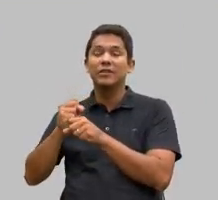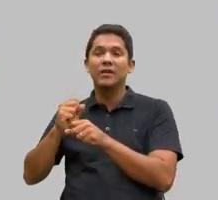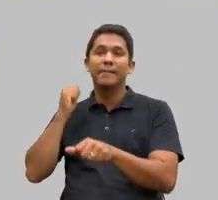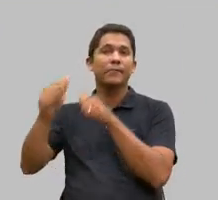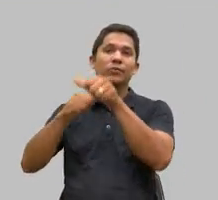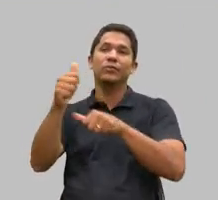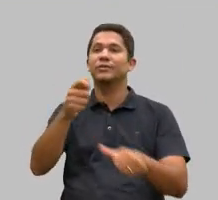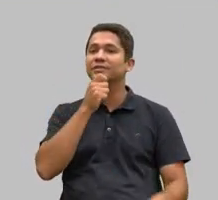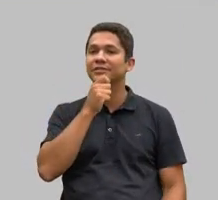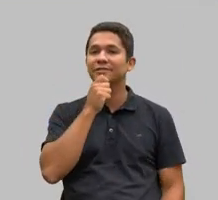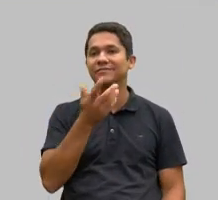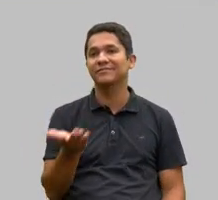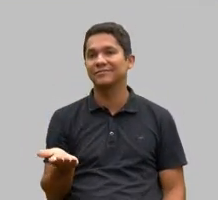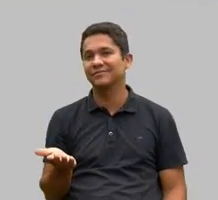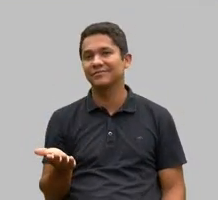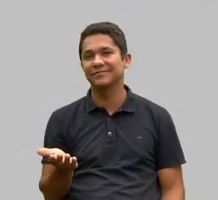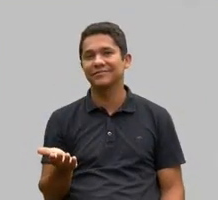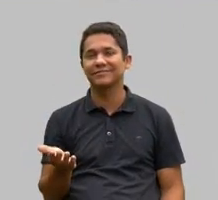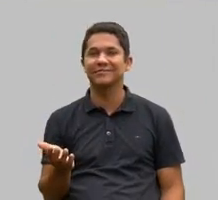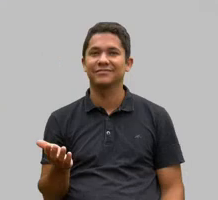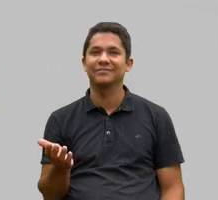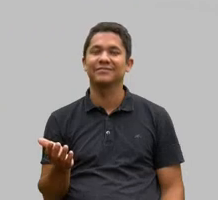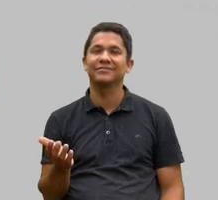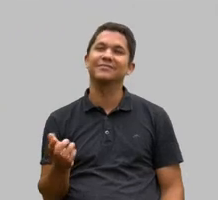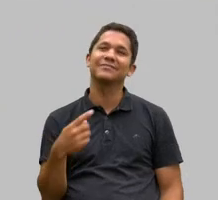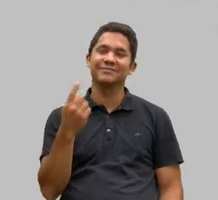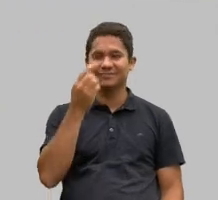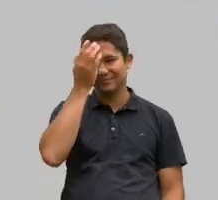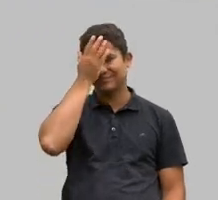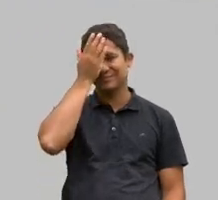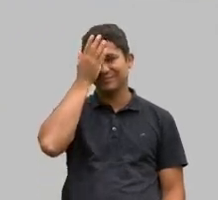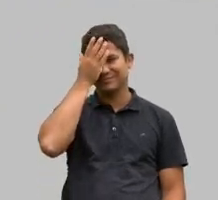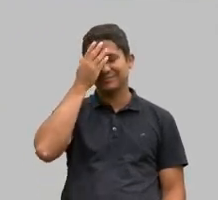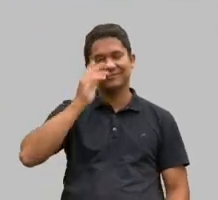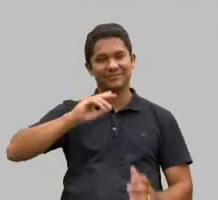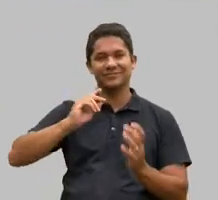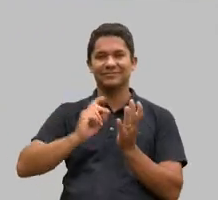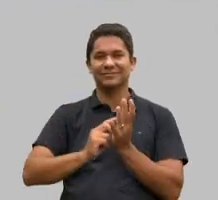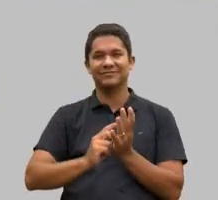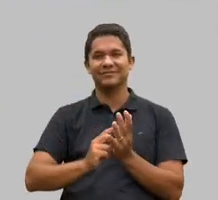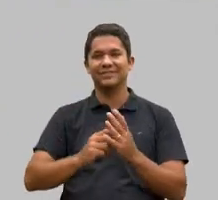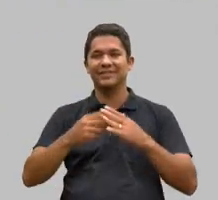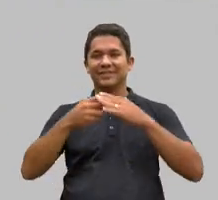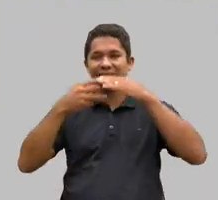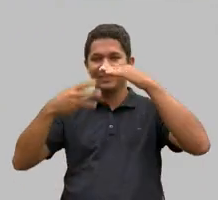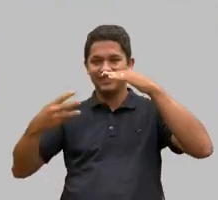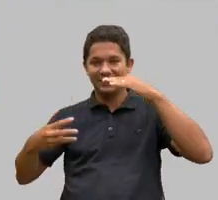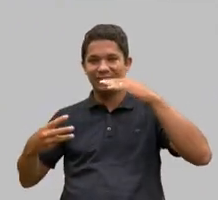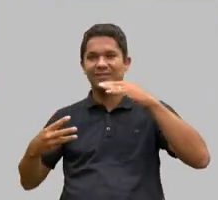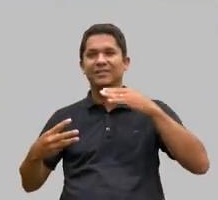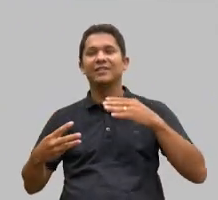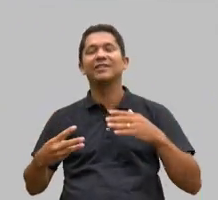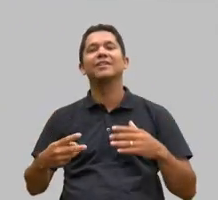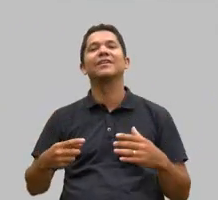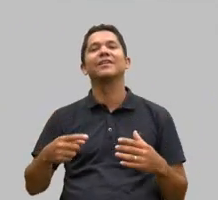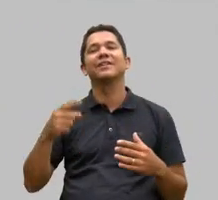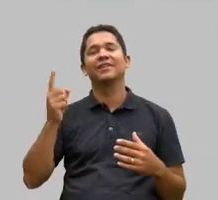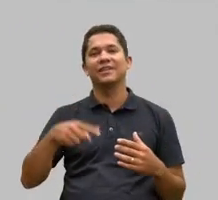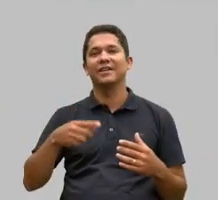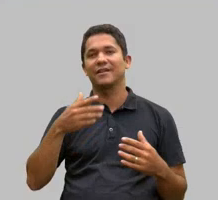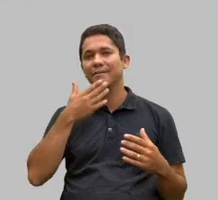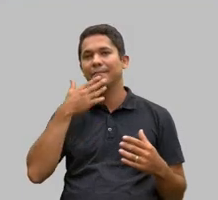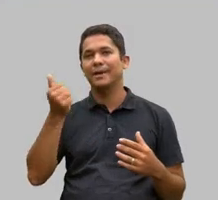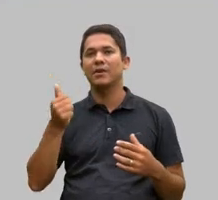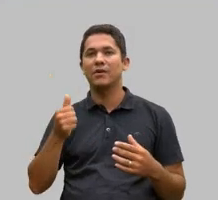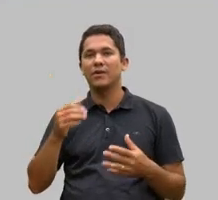mão, que o deputado disse muito bem que sabemos ser uma realidade do terceiro setor, que seja o Pires para servir os melhores cafés